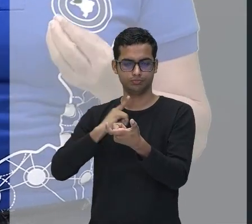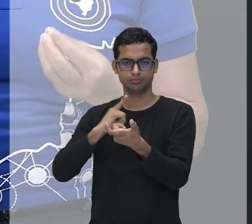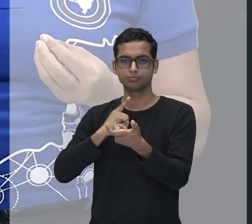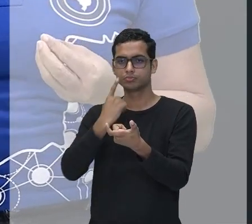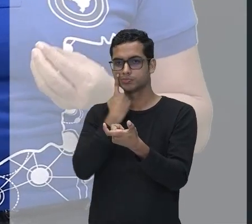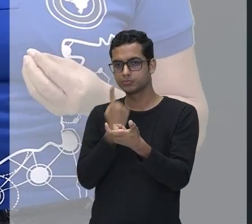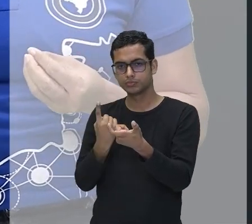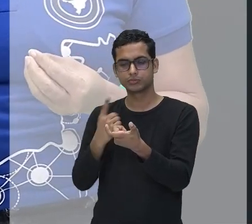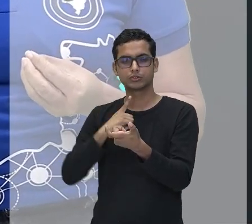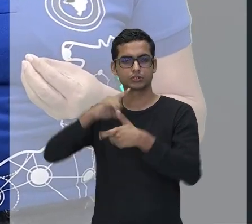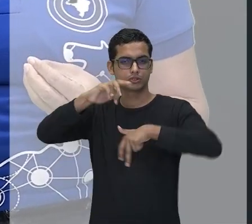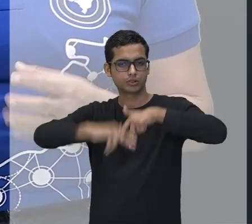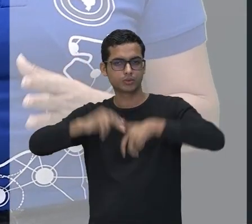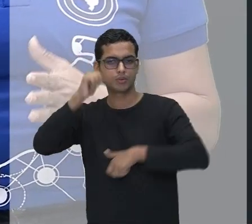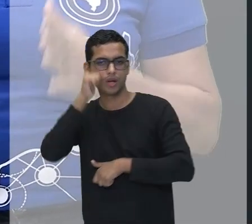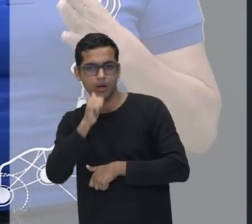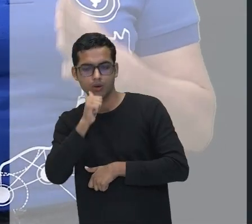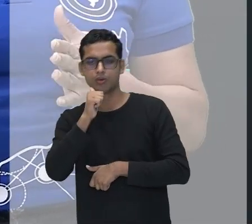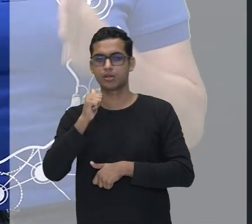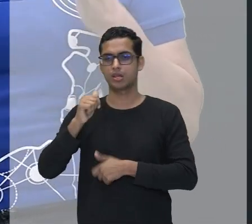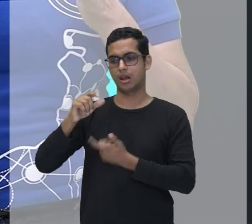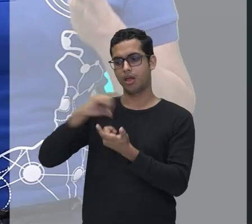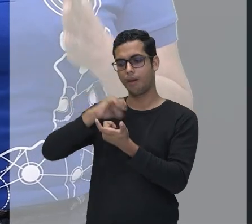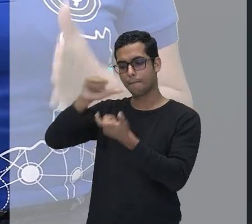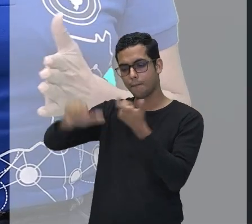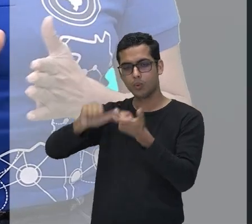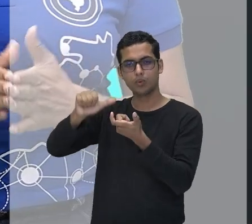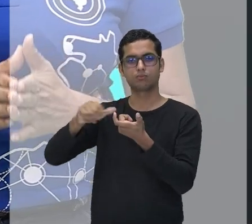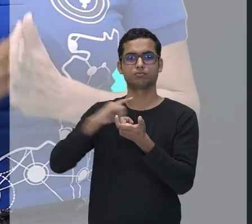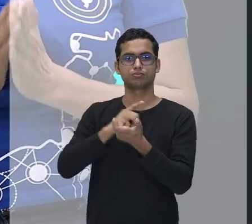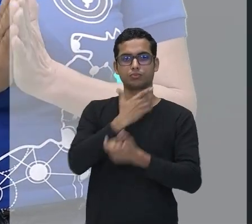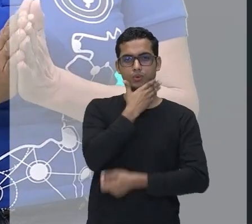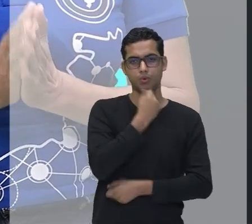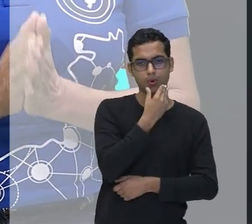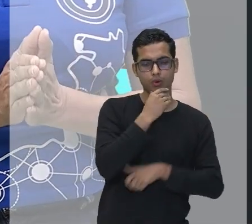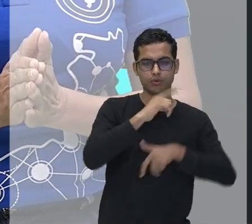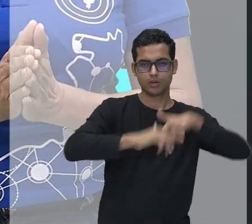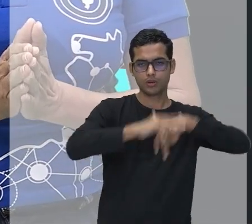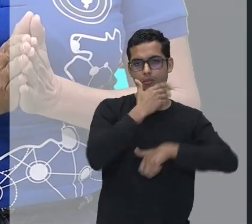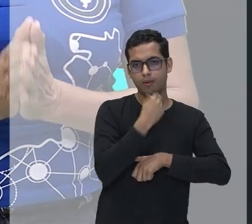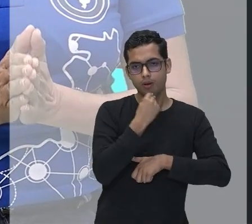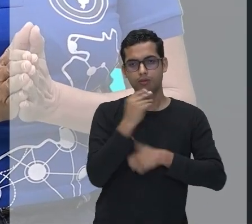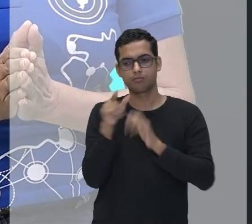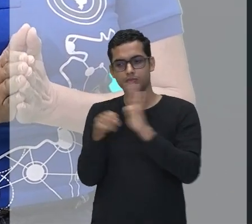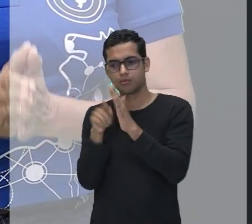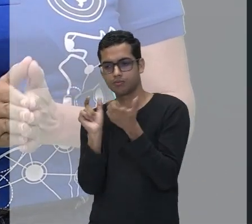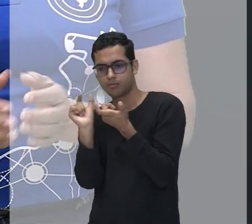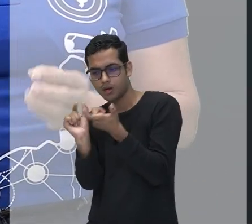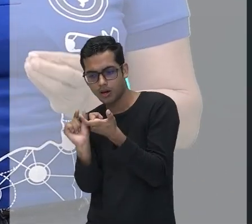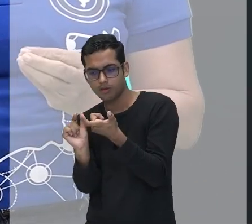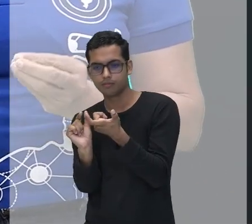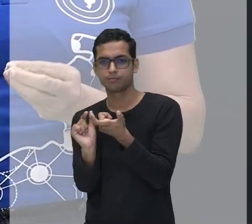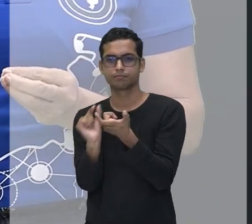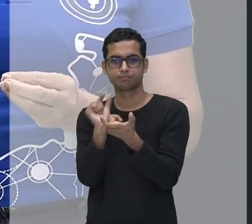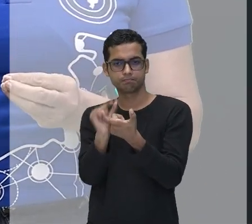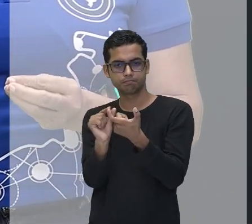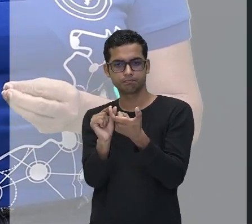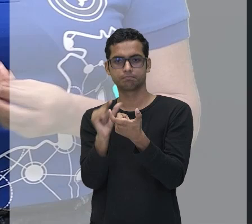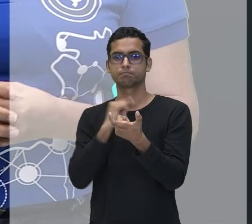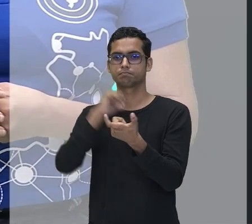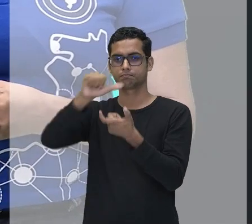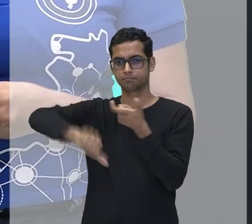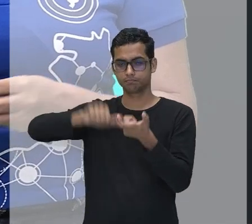masculino, feminino. E se o substantivo está ali sendo modificado, através